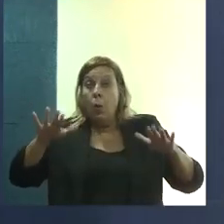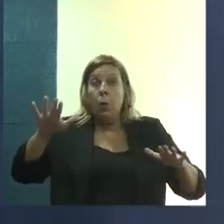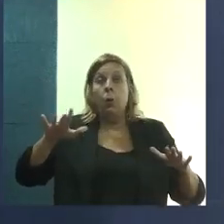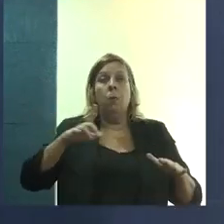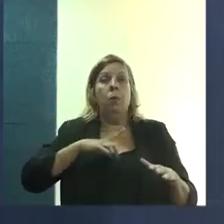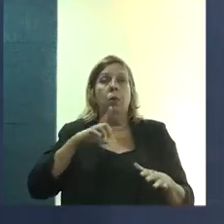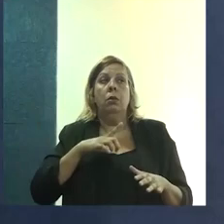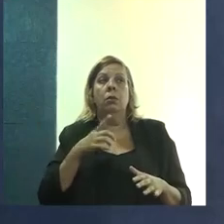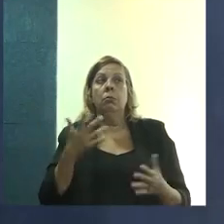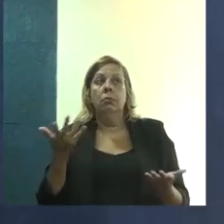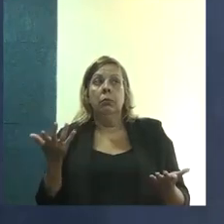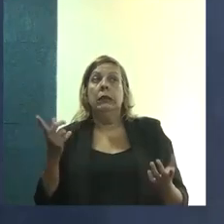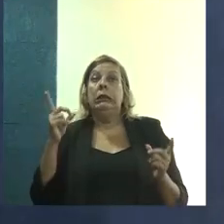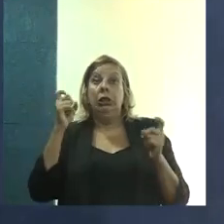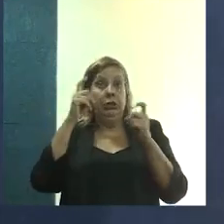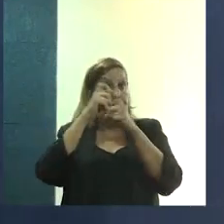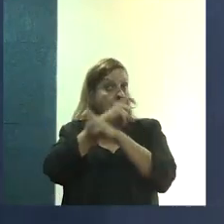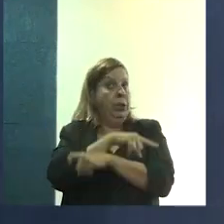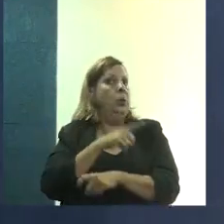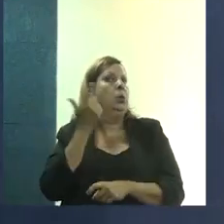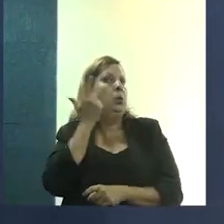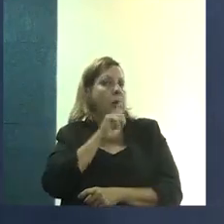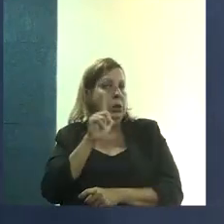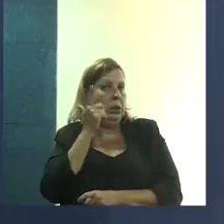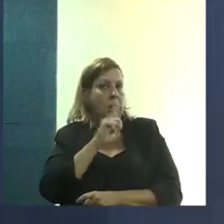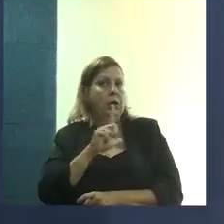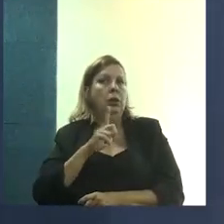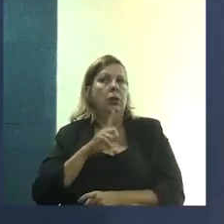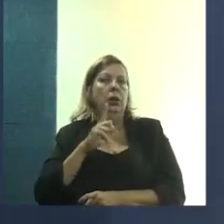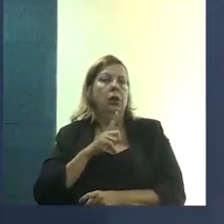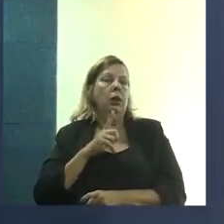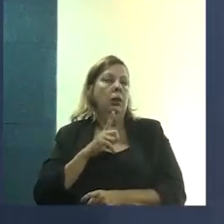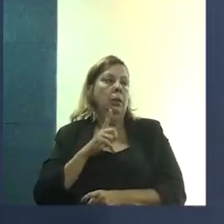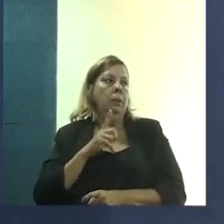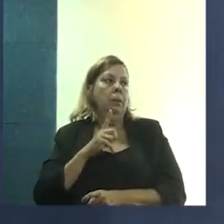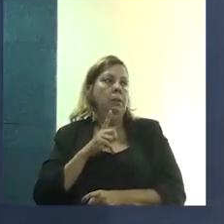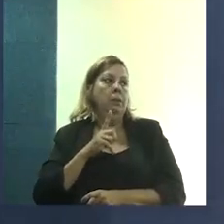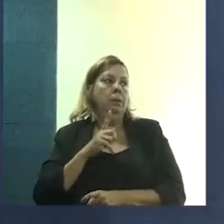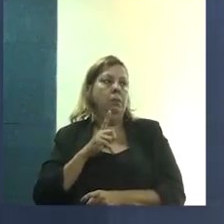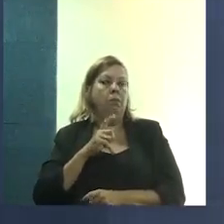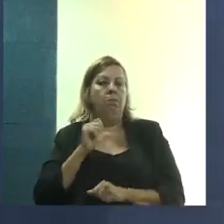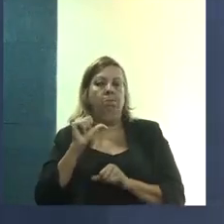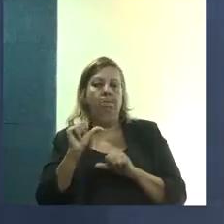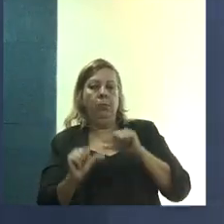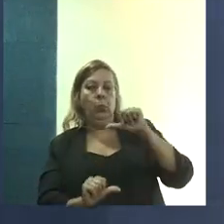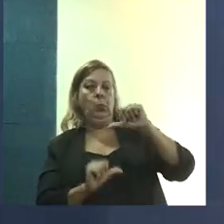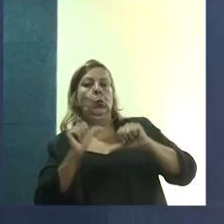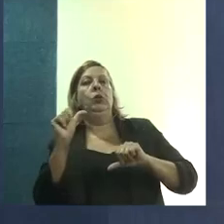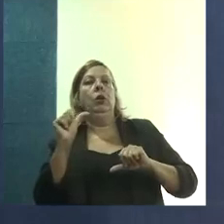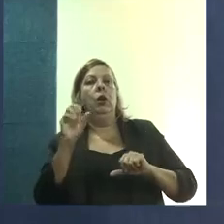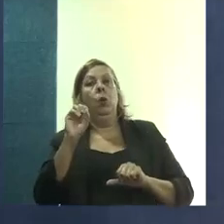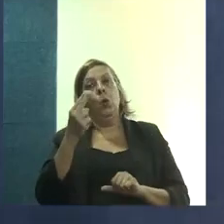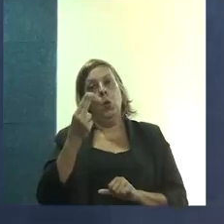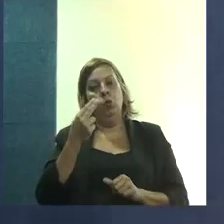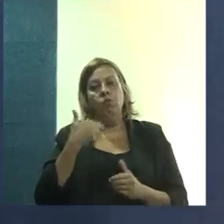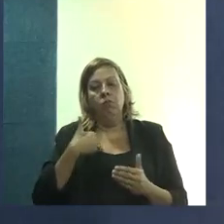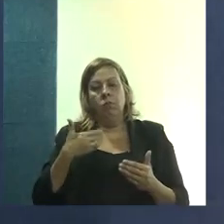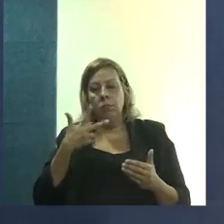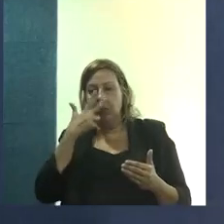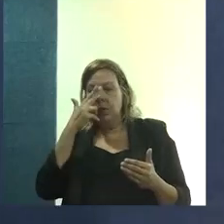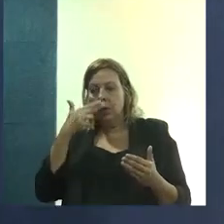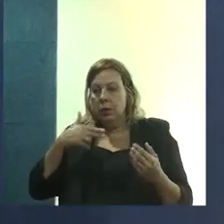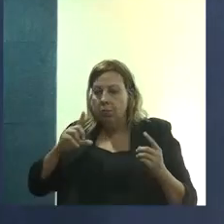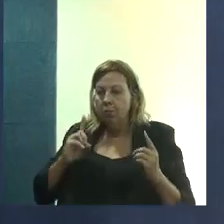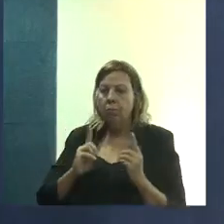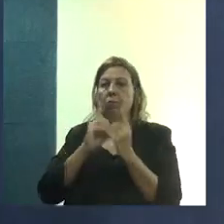cidades, que são difíceis de a gente conseguir, de alguma forma, transformar ou se